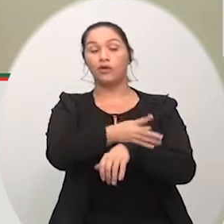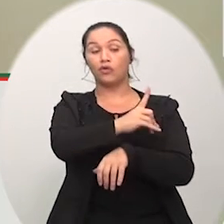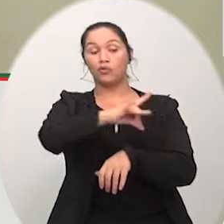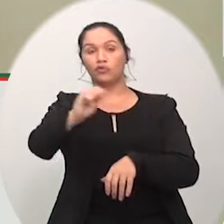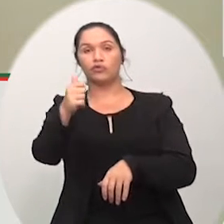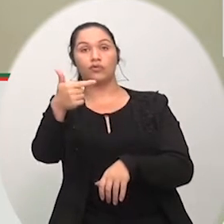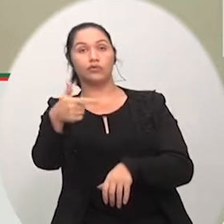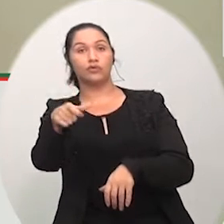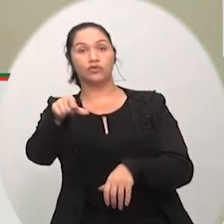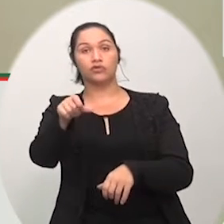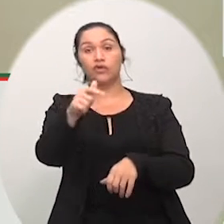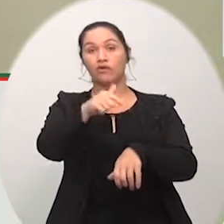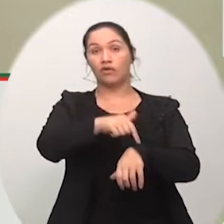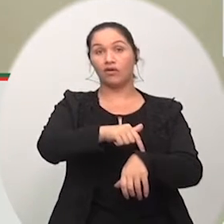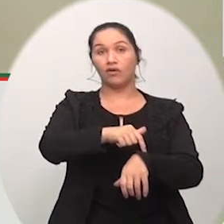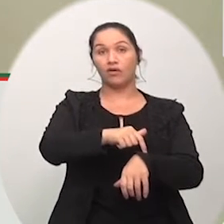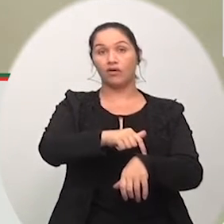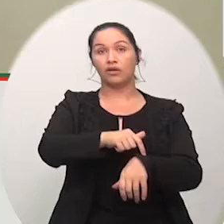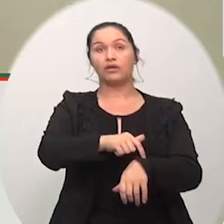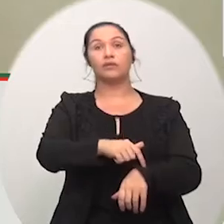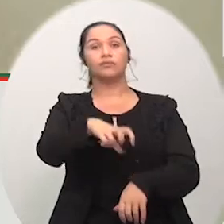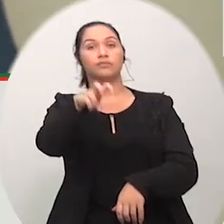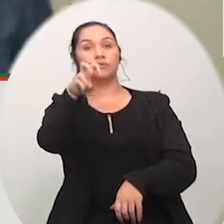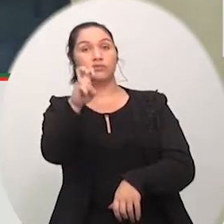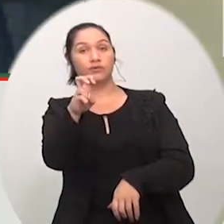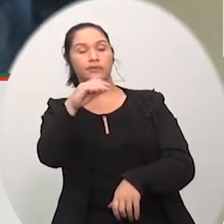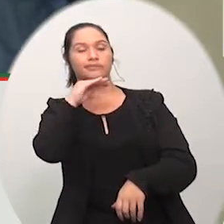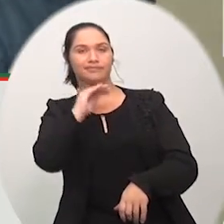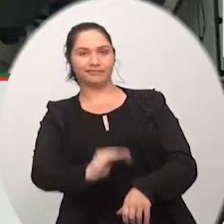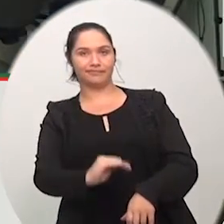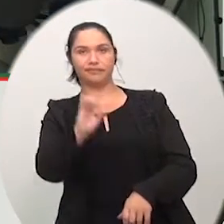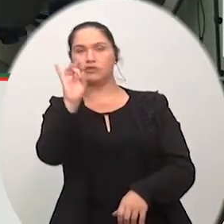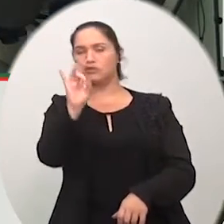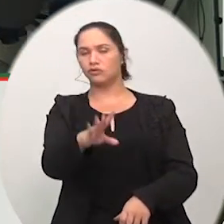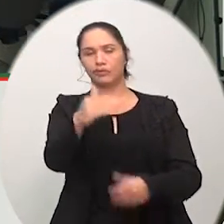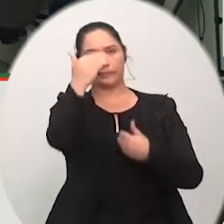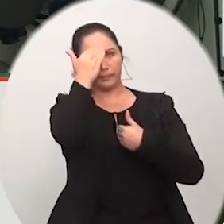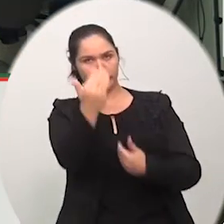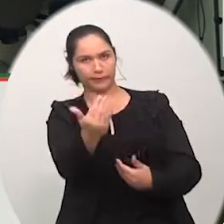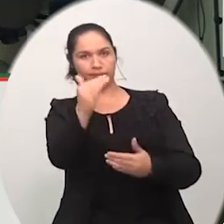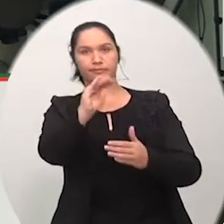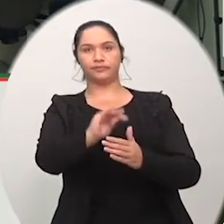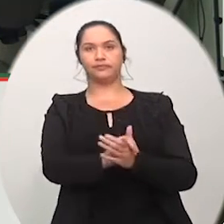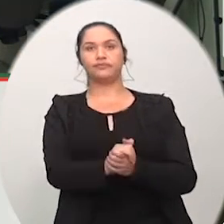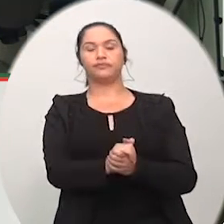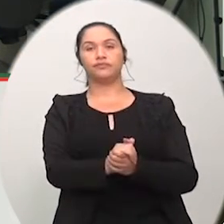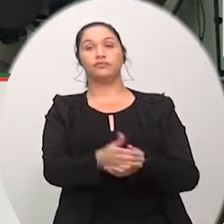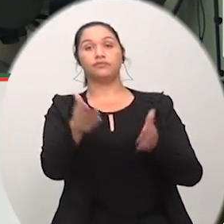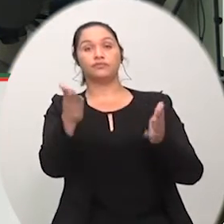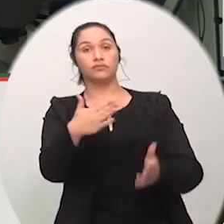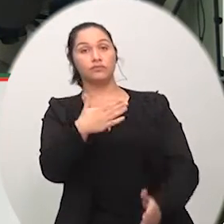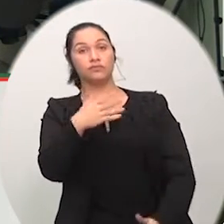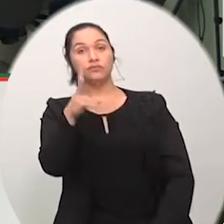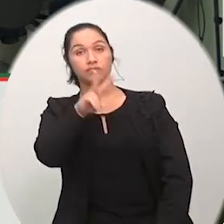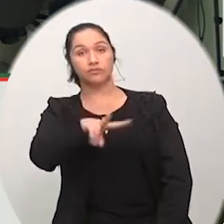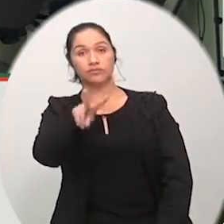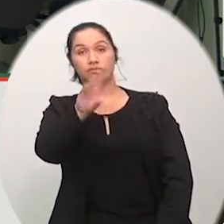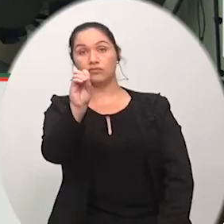outubro, às 17h30. Era só isso. Boa noite. Com a palavra, vereadora Demir Honorato.